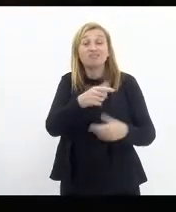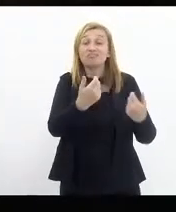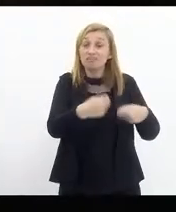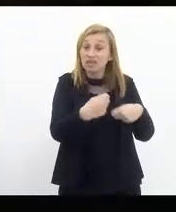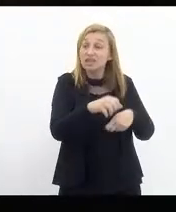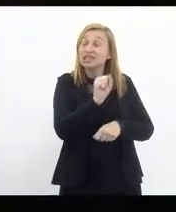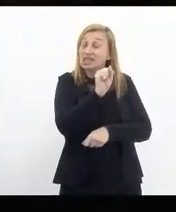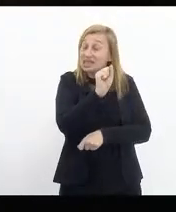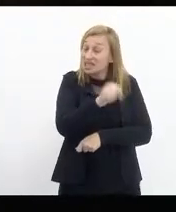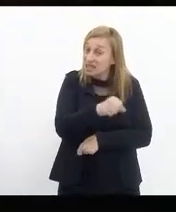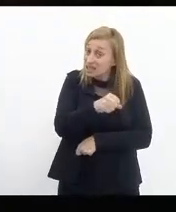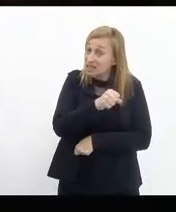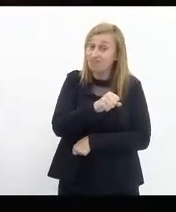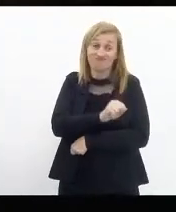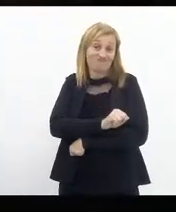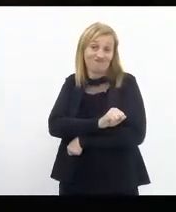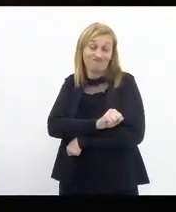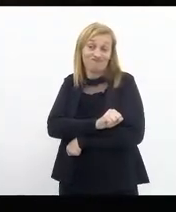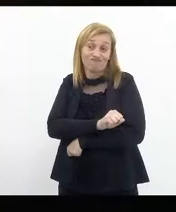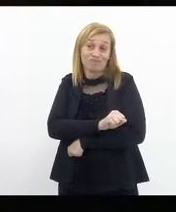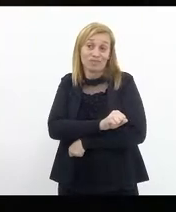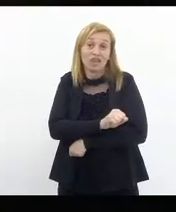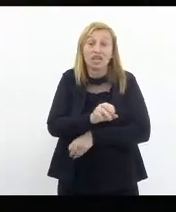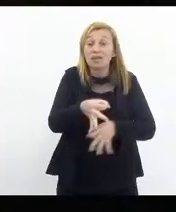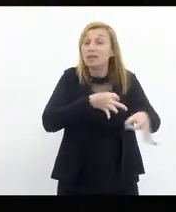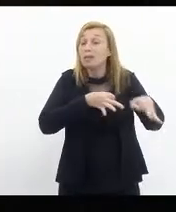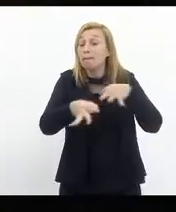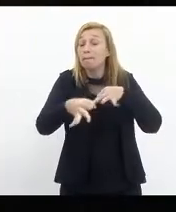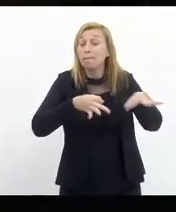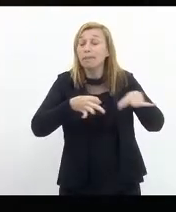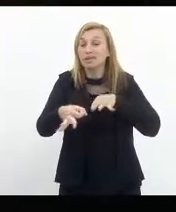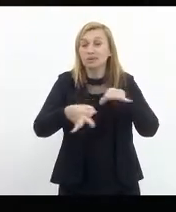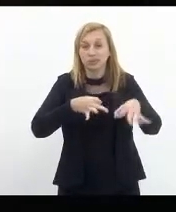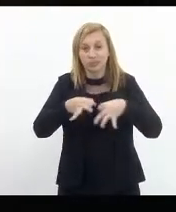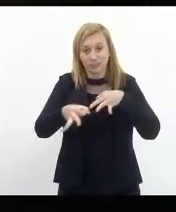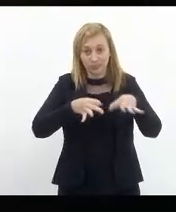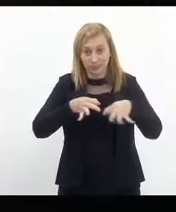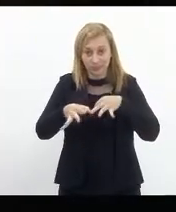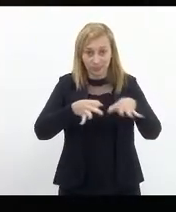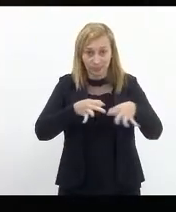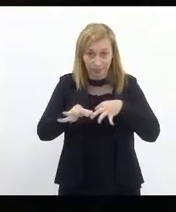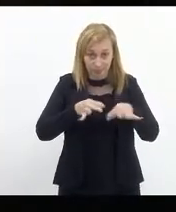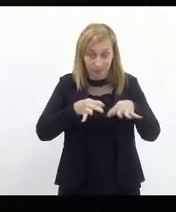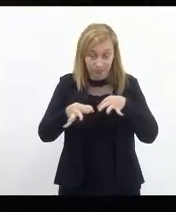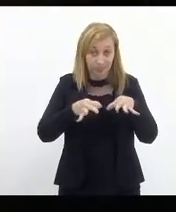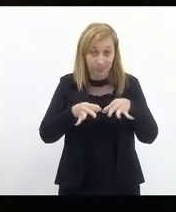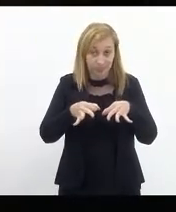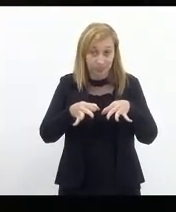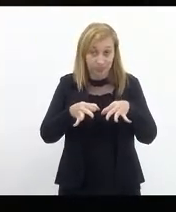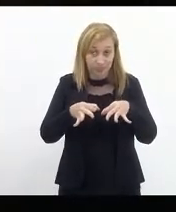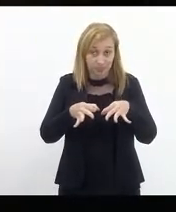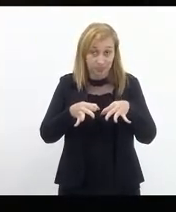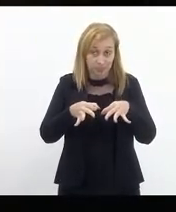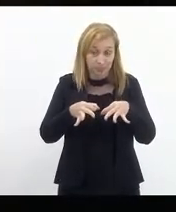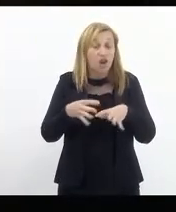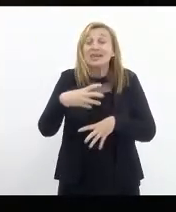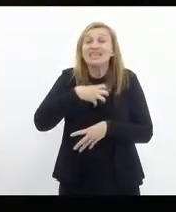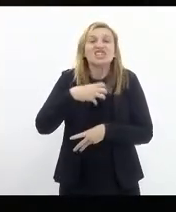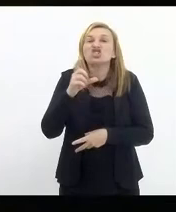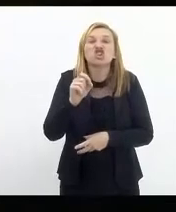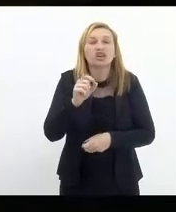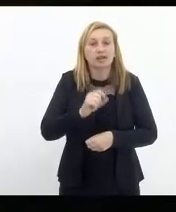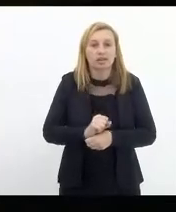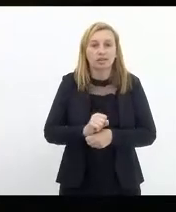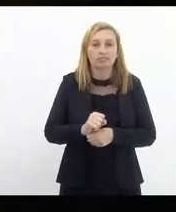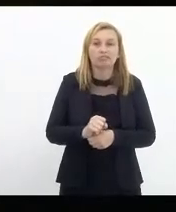exatamente de planejamento. No sentido de